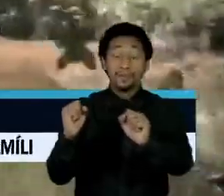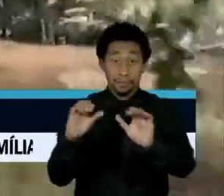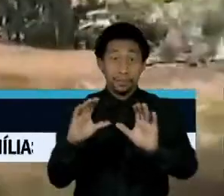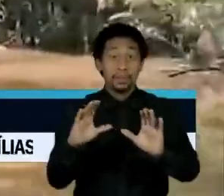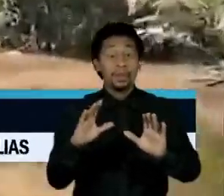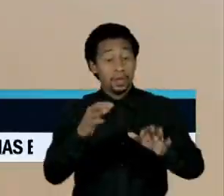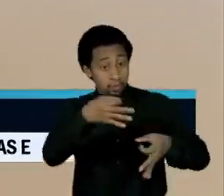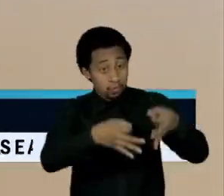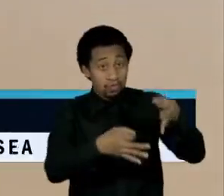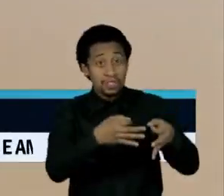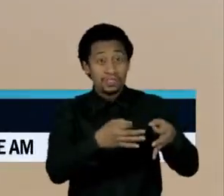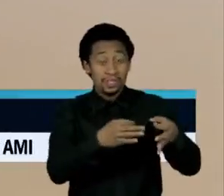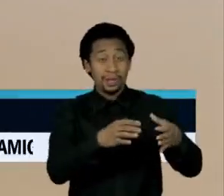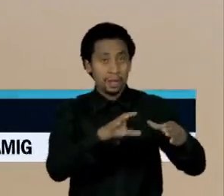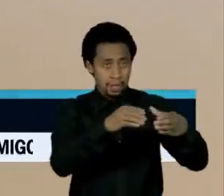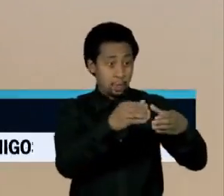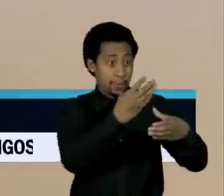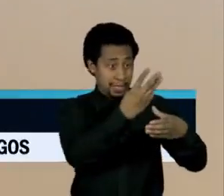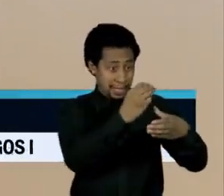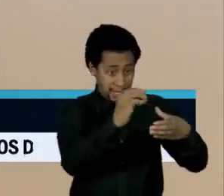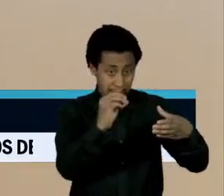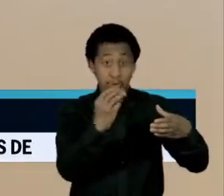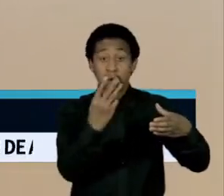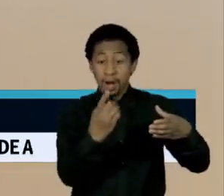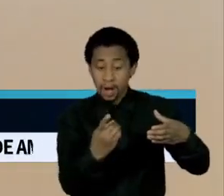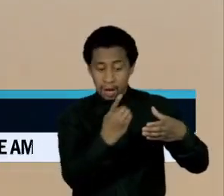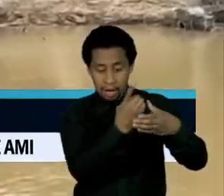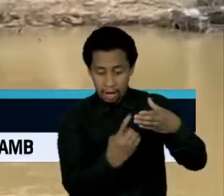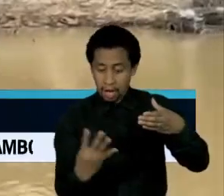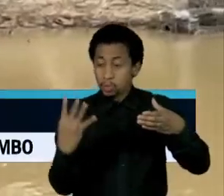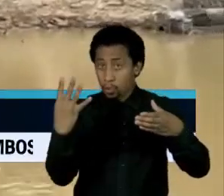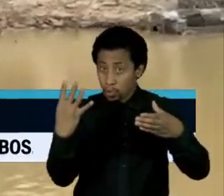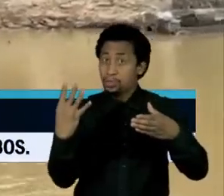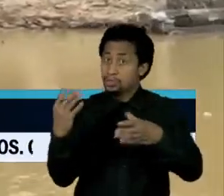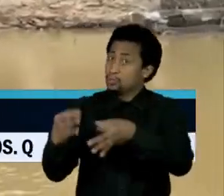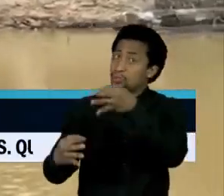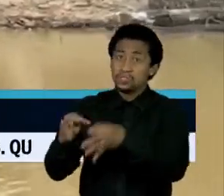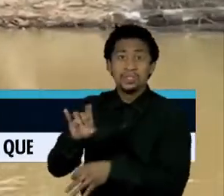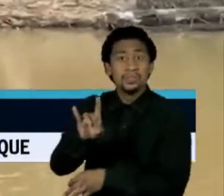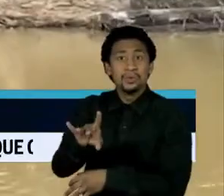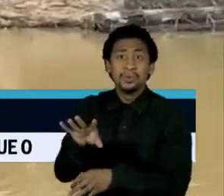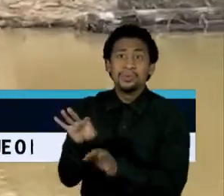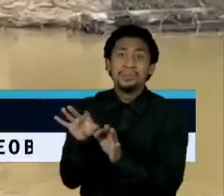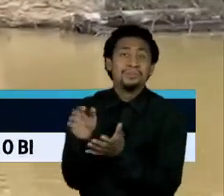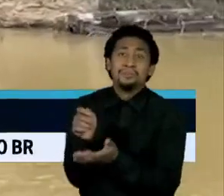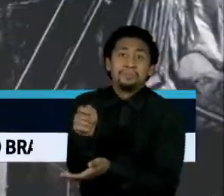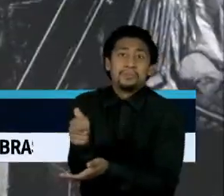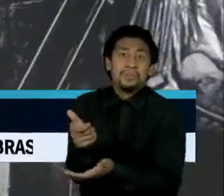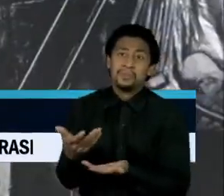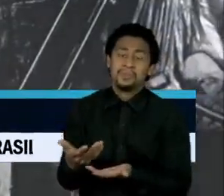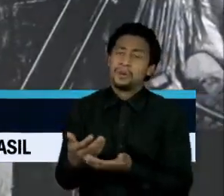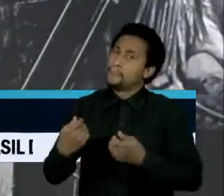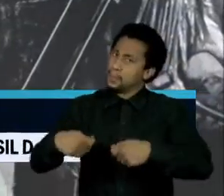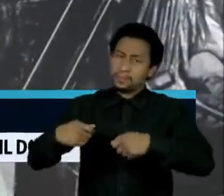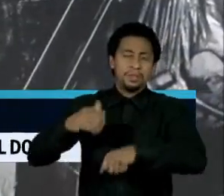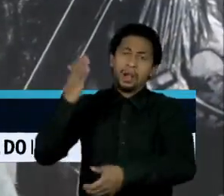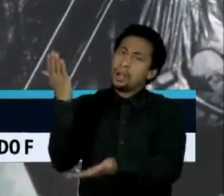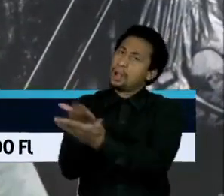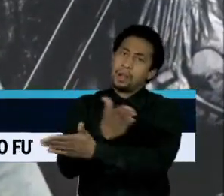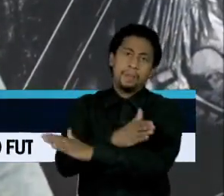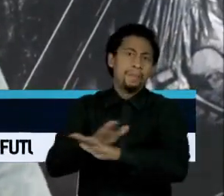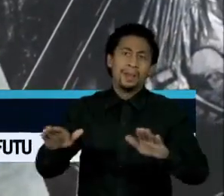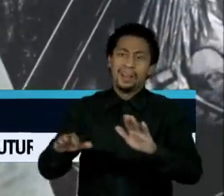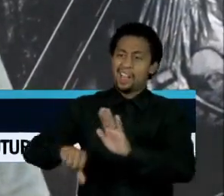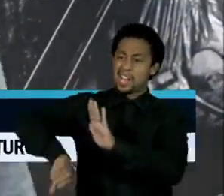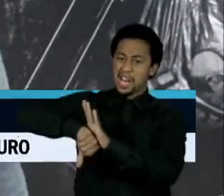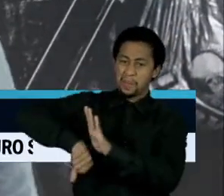a julgamento. A impunidade reina, a gente precisa acabar com essa cultura do ilegalismo, onde o legal é o ilegal. Alguns